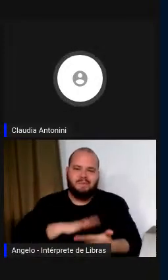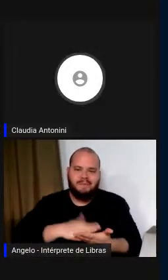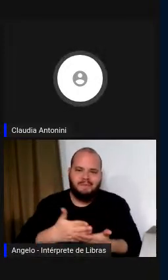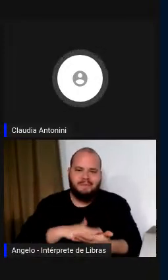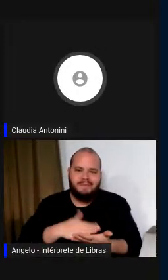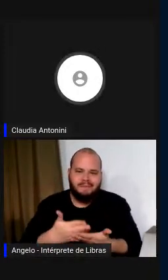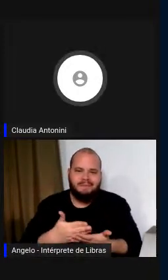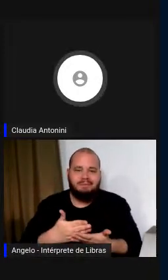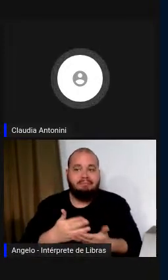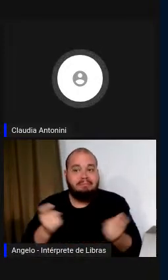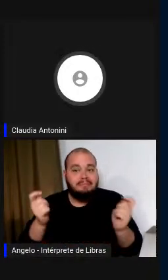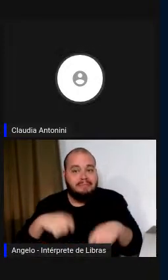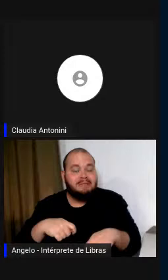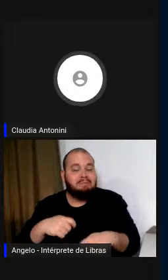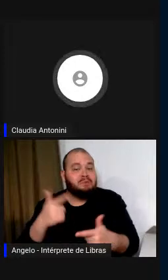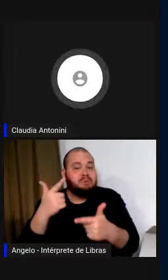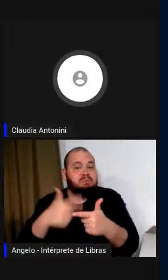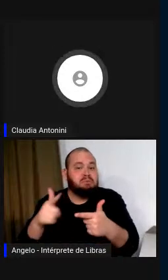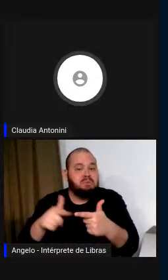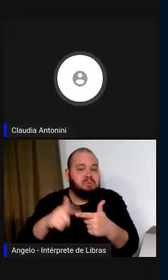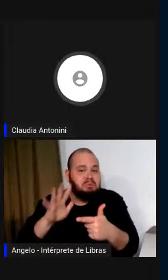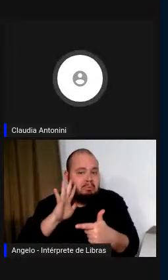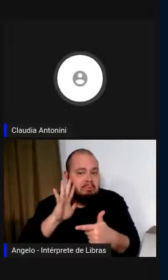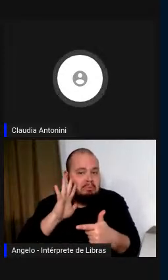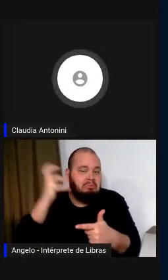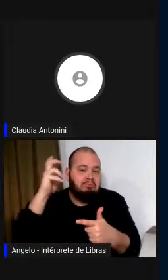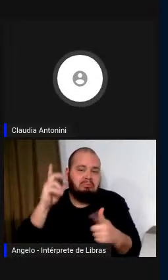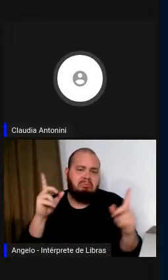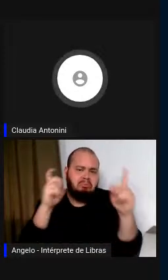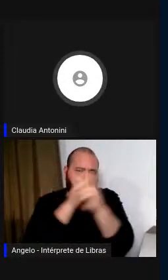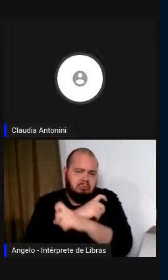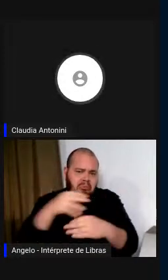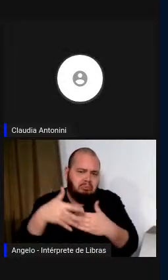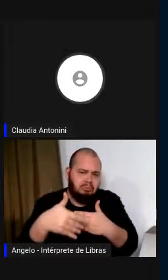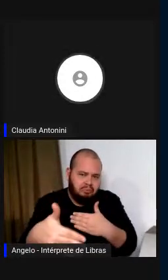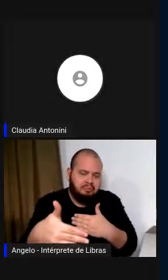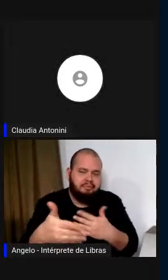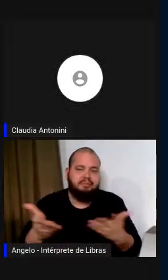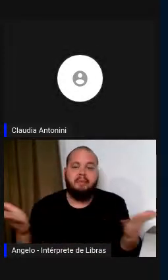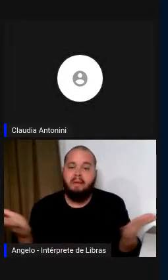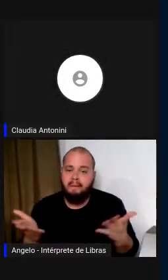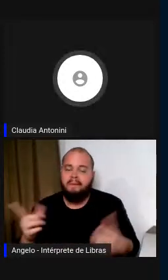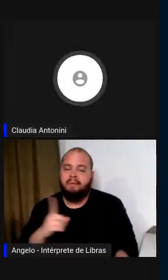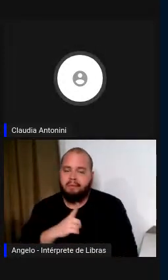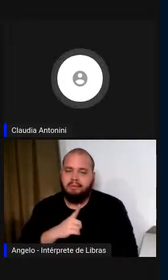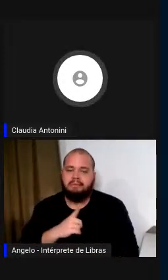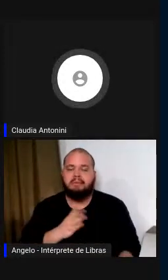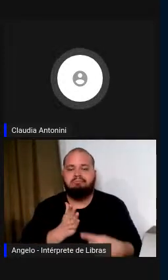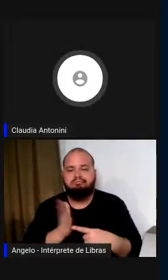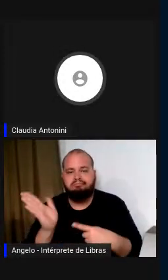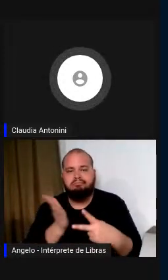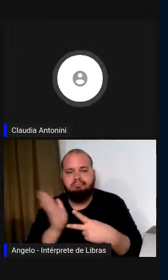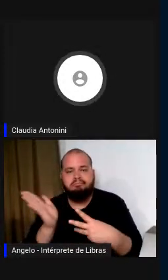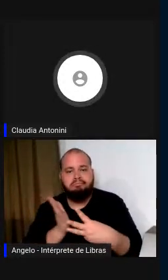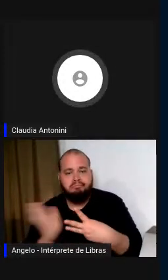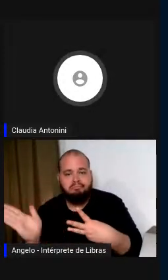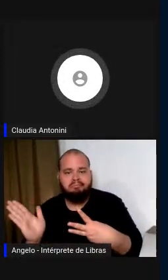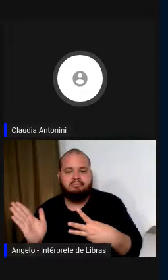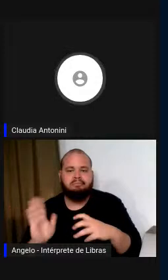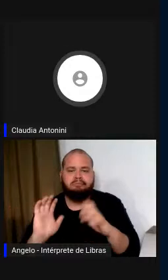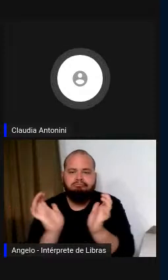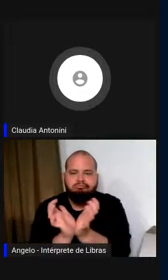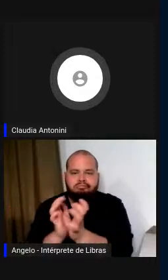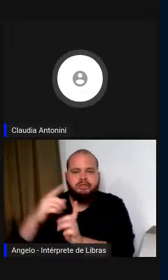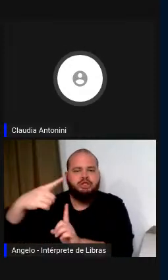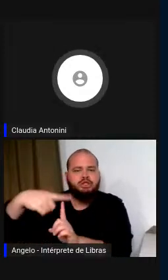sabe, pode criar dificuldade. Atualmente, existem três âmbitos de tipo de suporte que pode ser